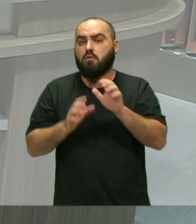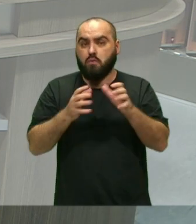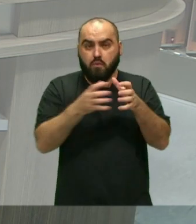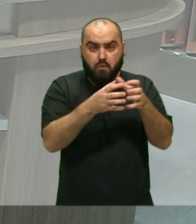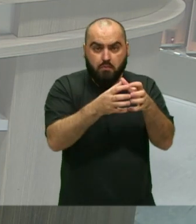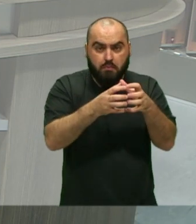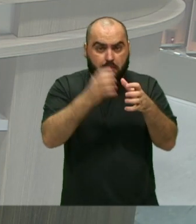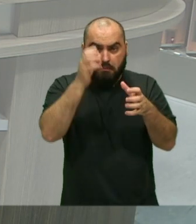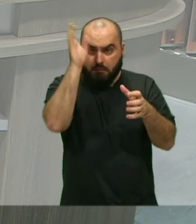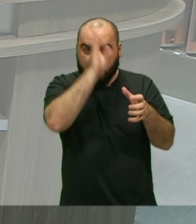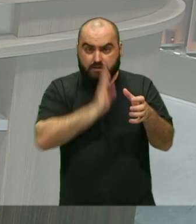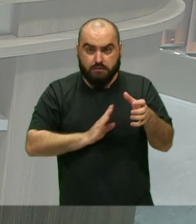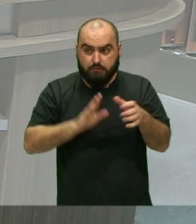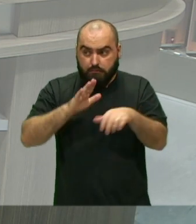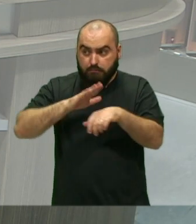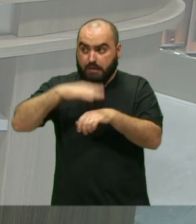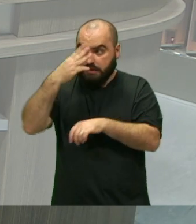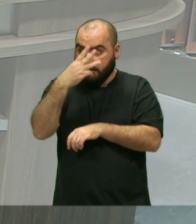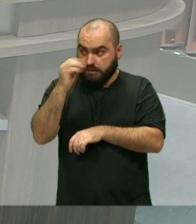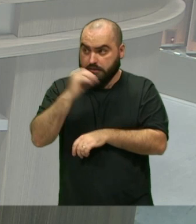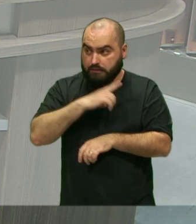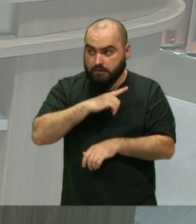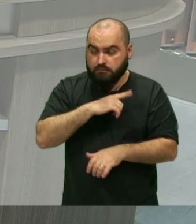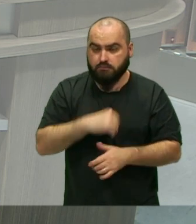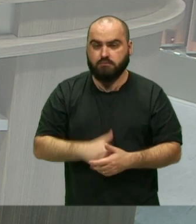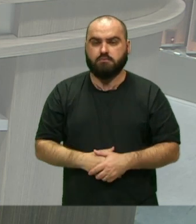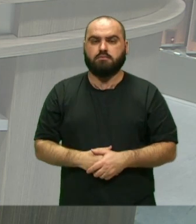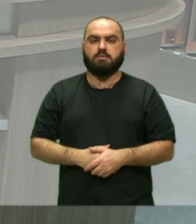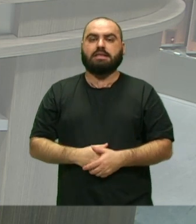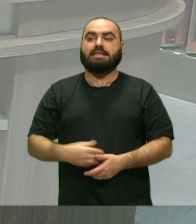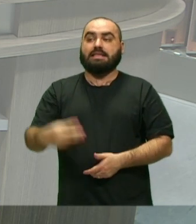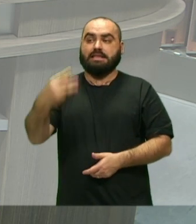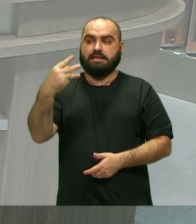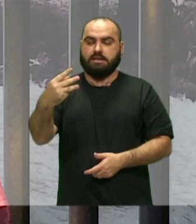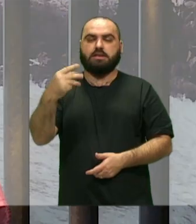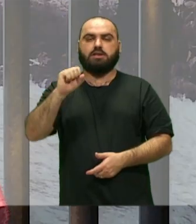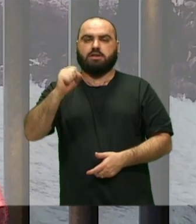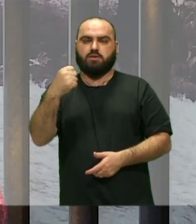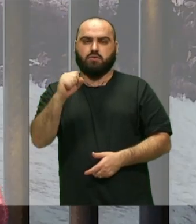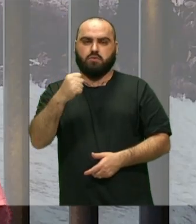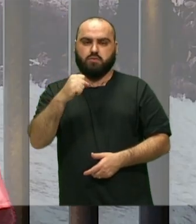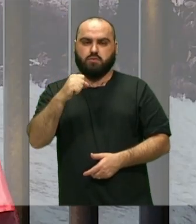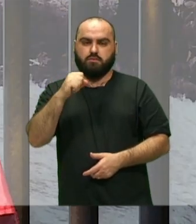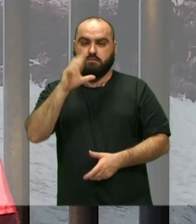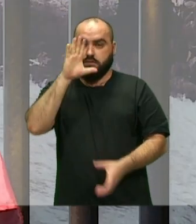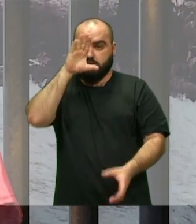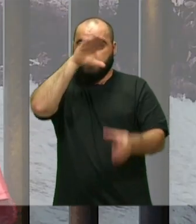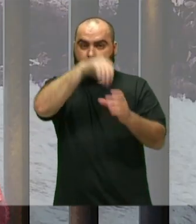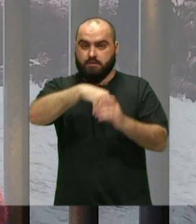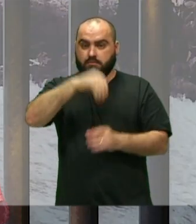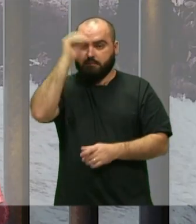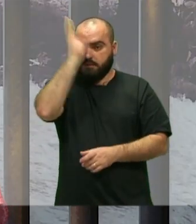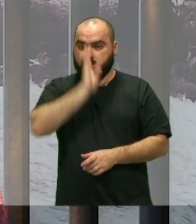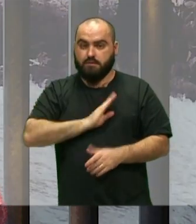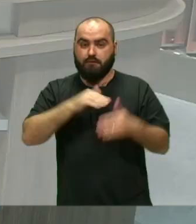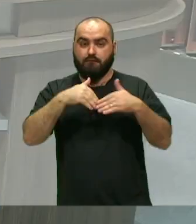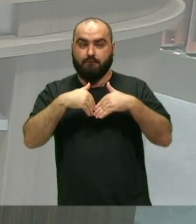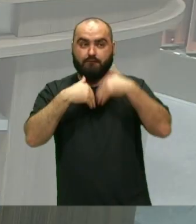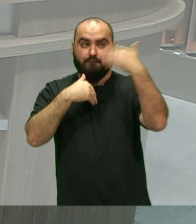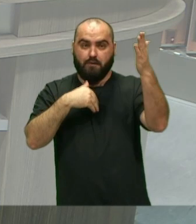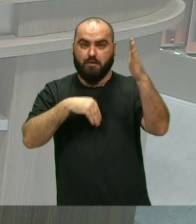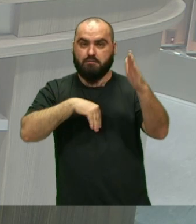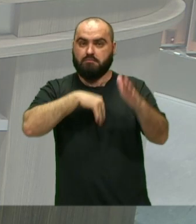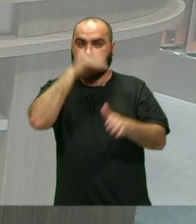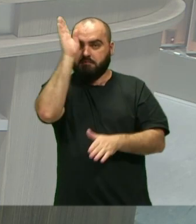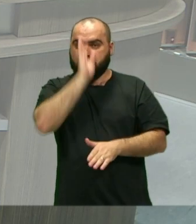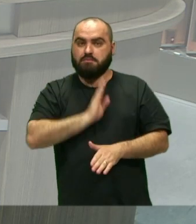Brasil São mais de 30, né? São 38 filiais No Brasil E um fora do Brasil Em Portugal Que